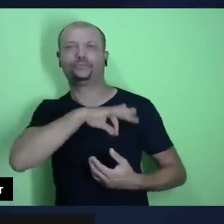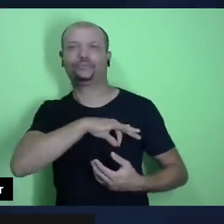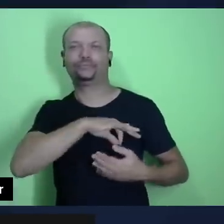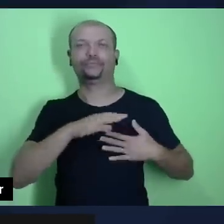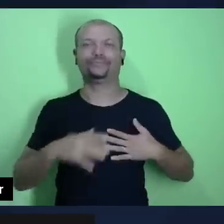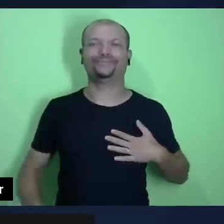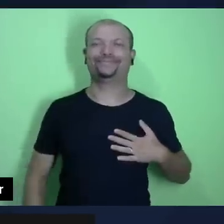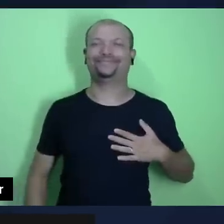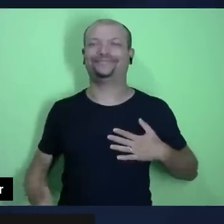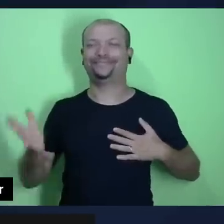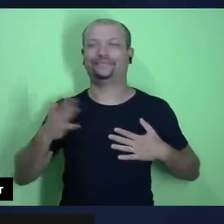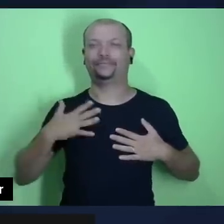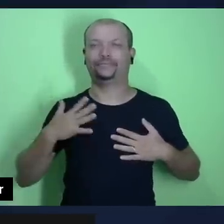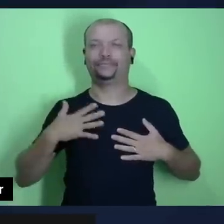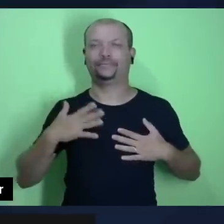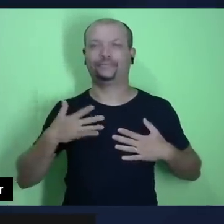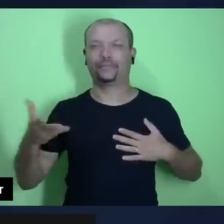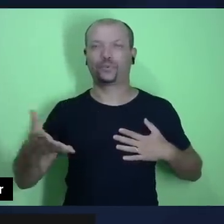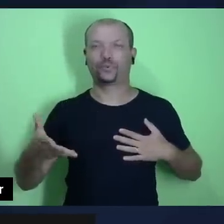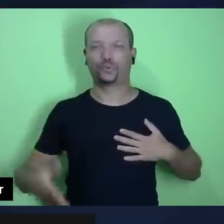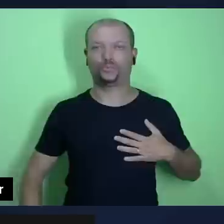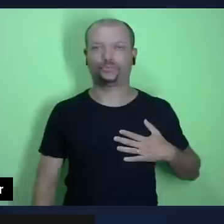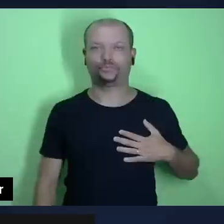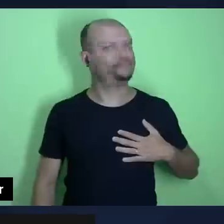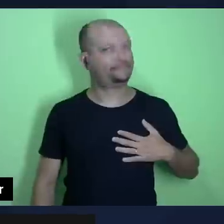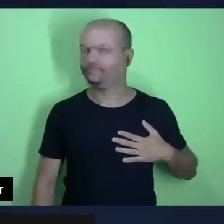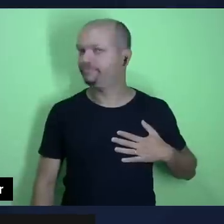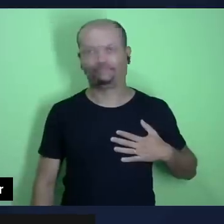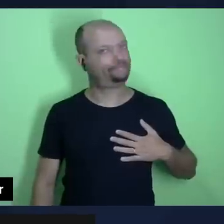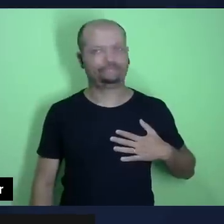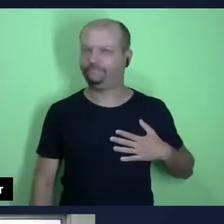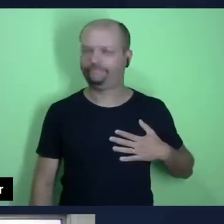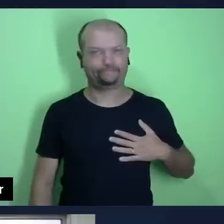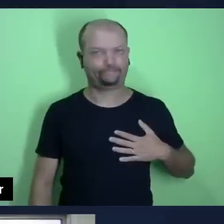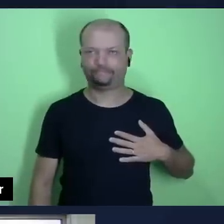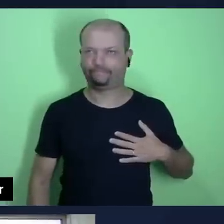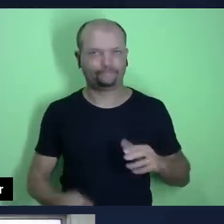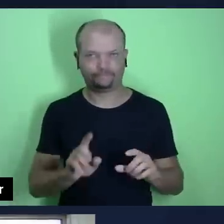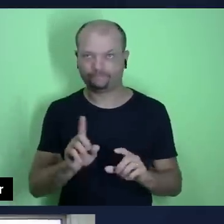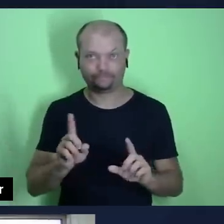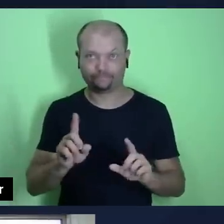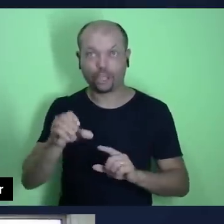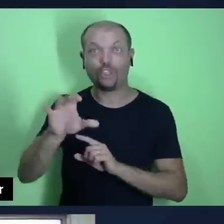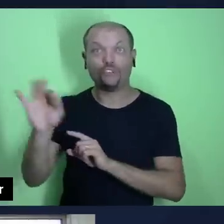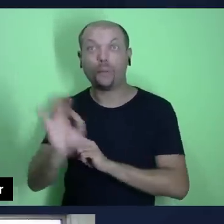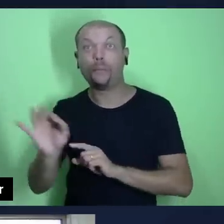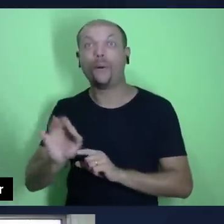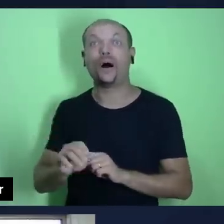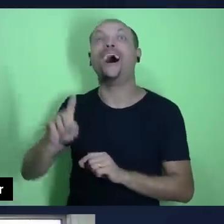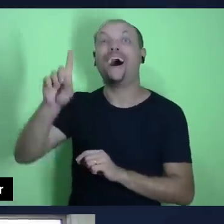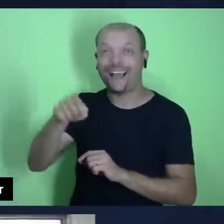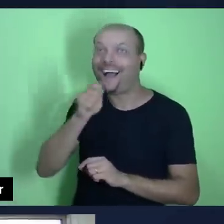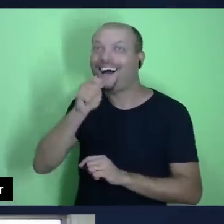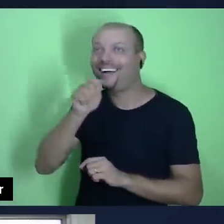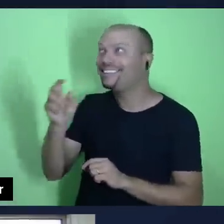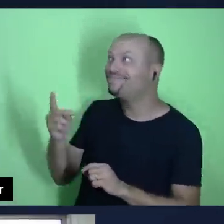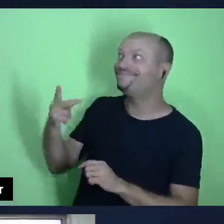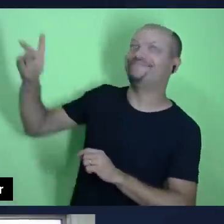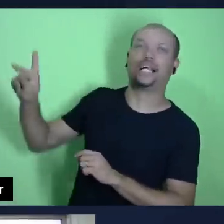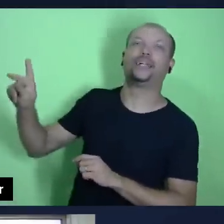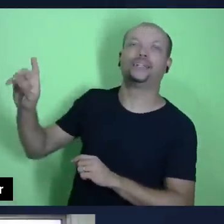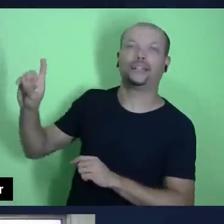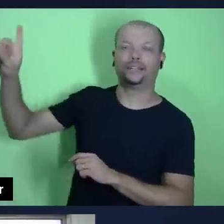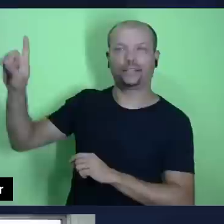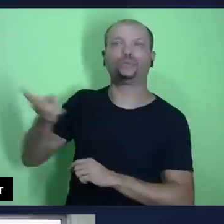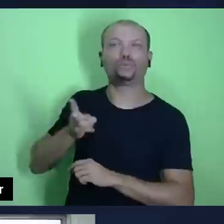esses noventa por cento pertencem a nós, muito pelo contrário. Os noventa por cento pertence a ele ainda, continua